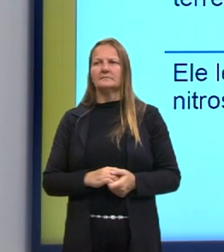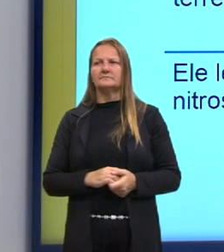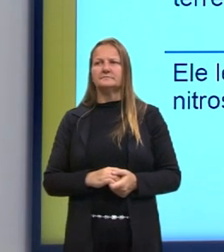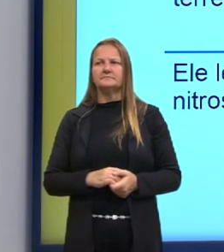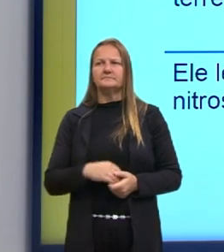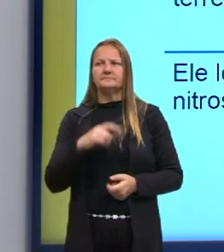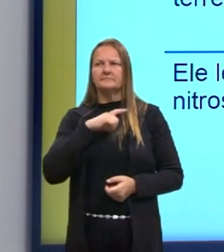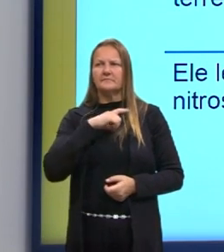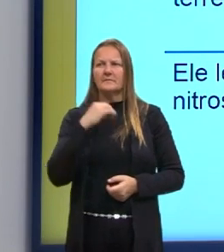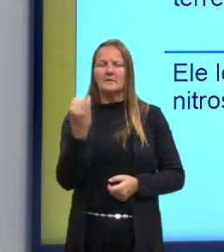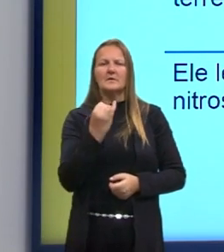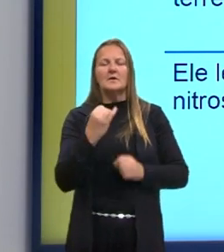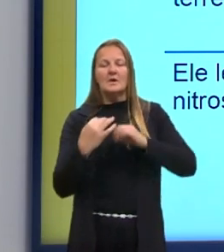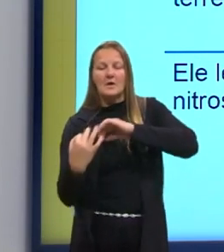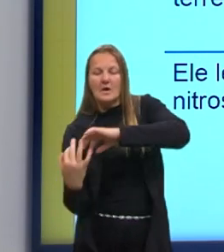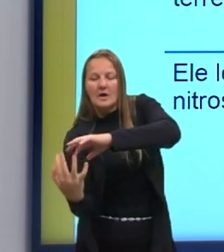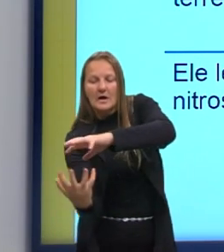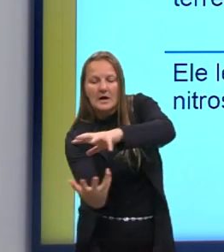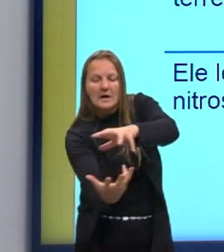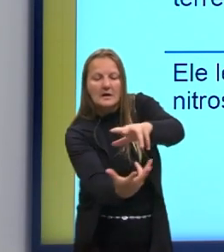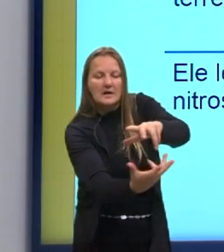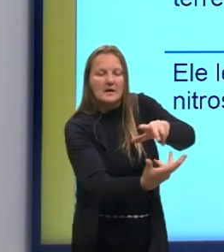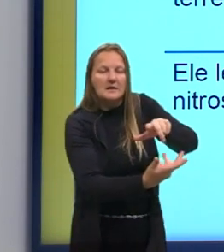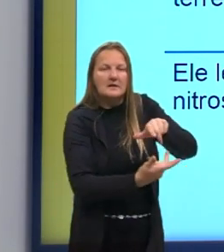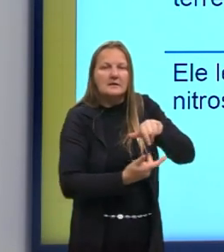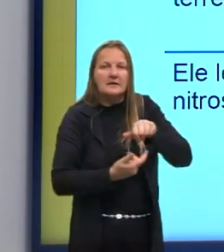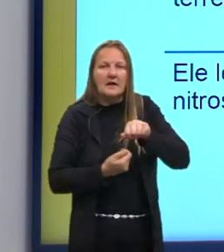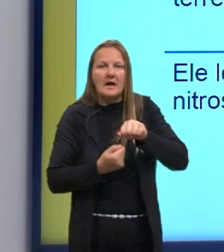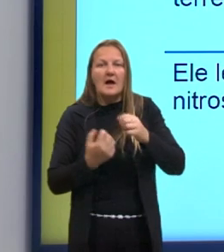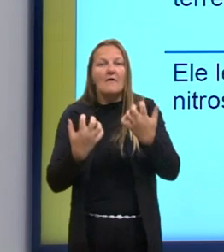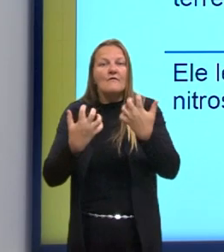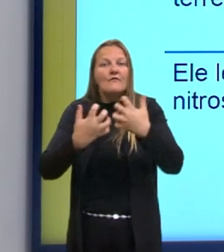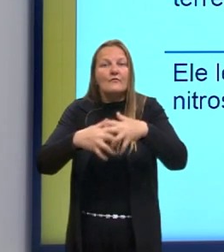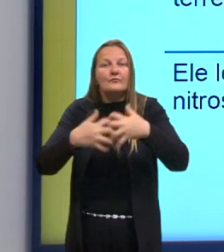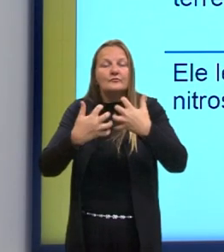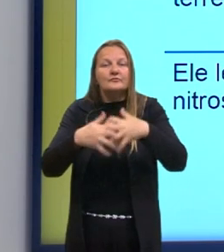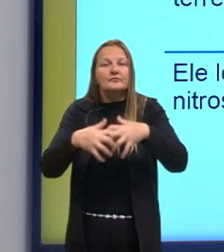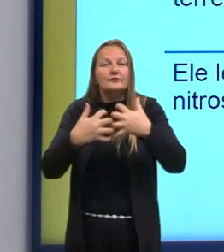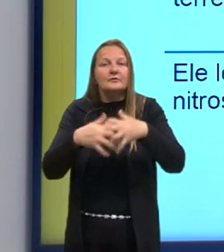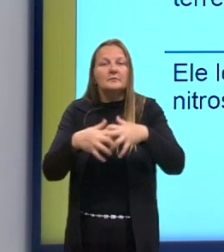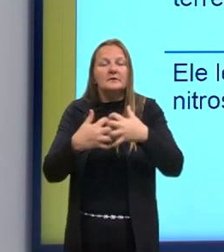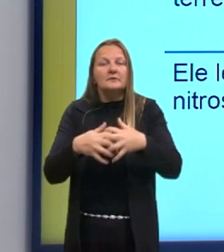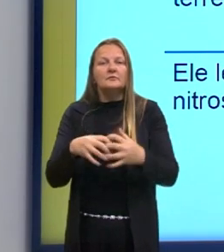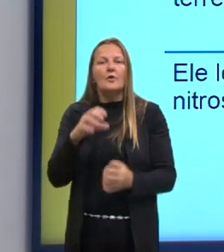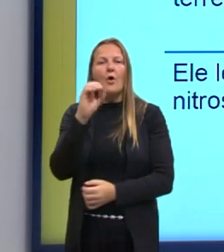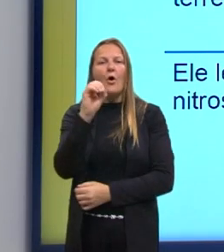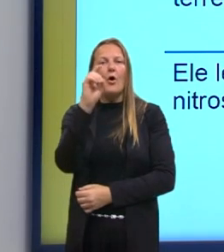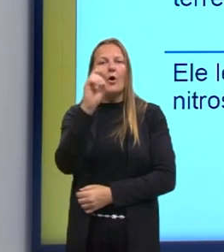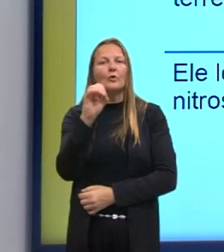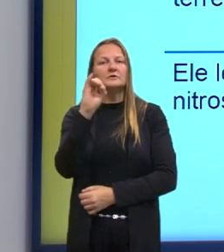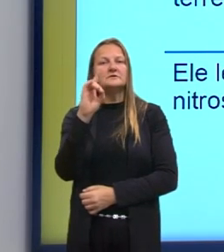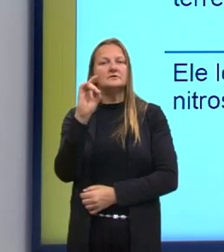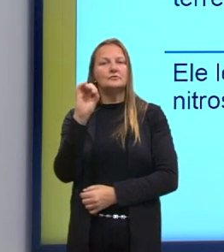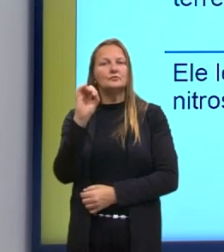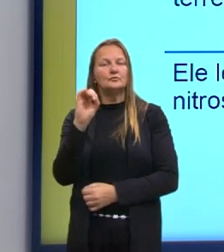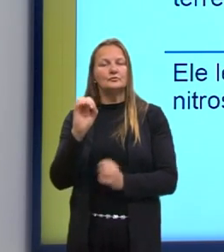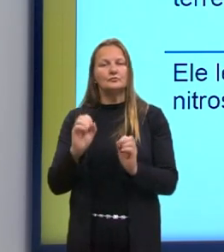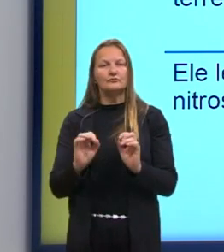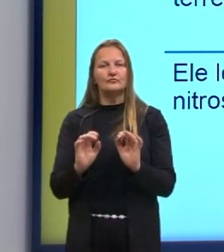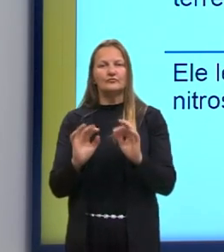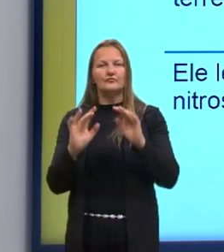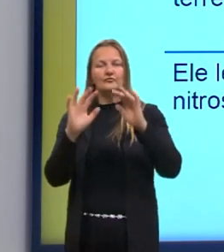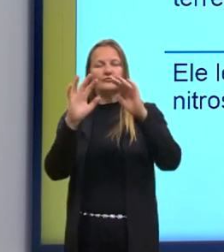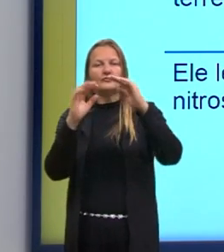de importantes subsistemas da Terra, gente. Por exemplo, né, o óxido nitroso é um dos gases do efeito estufa